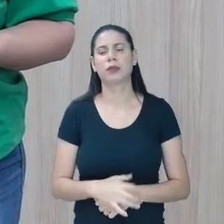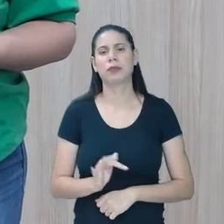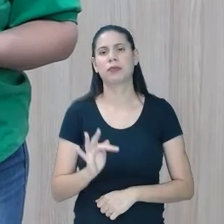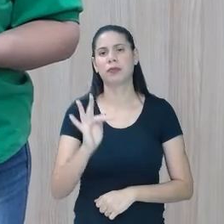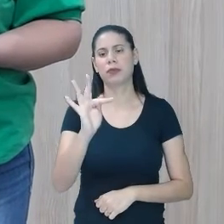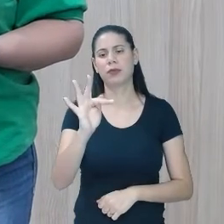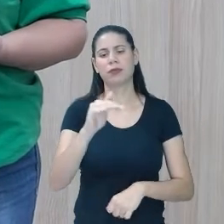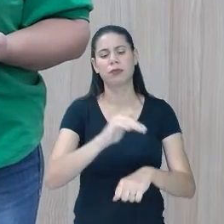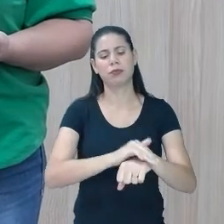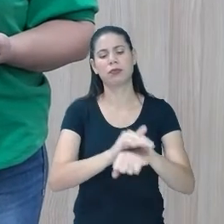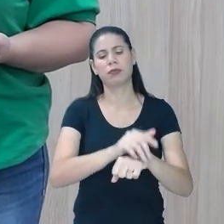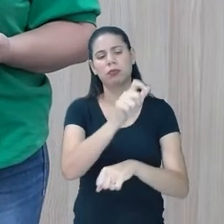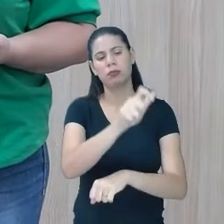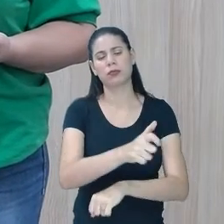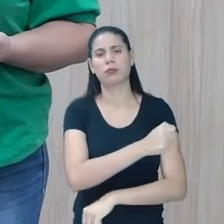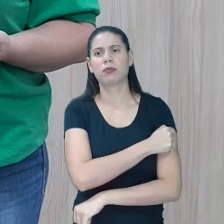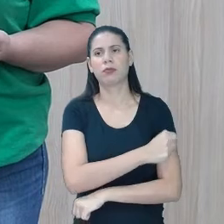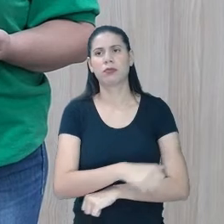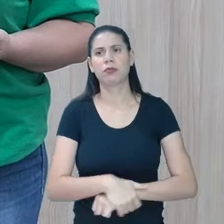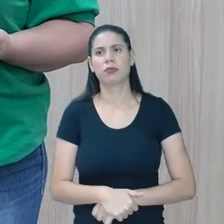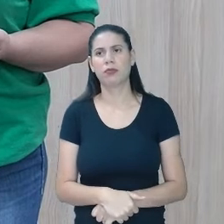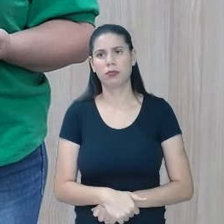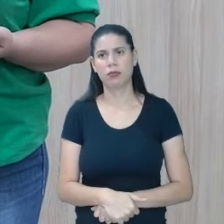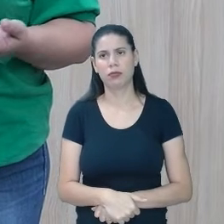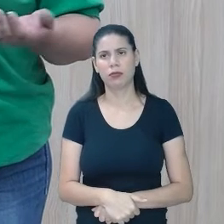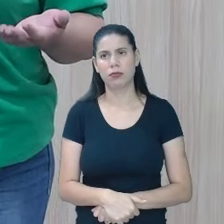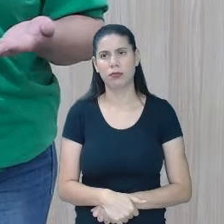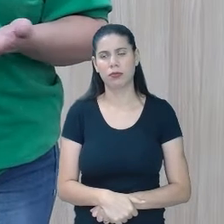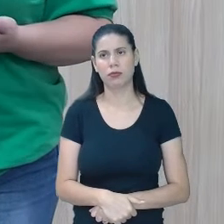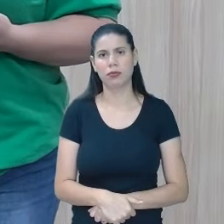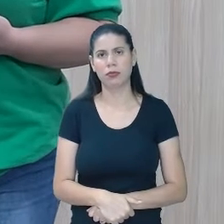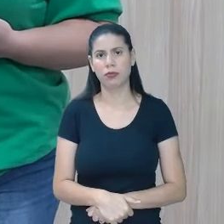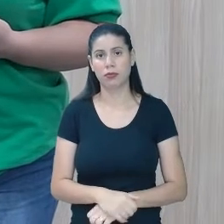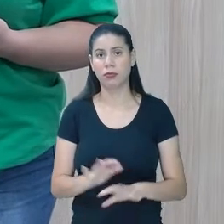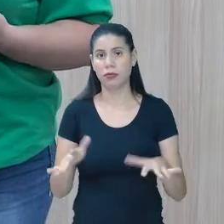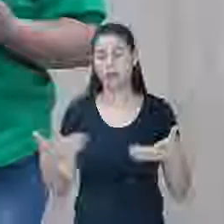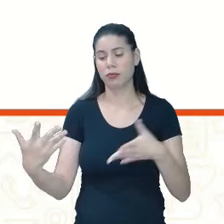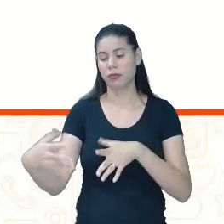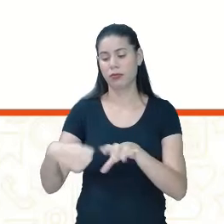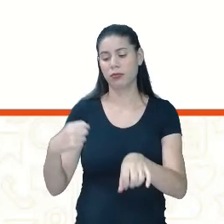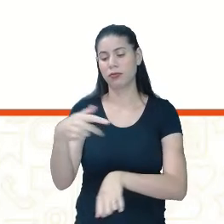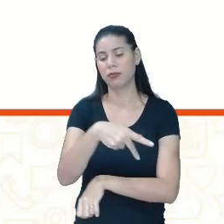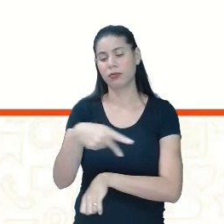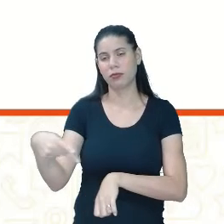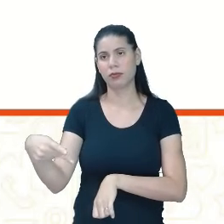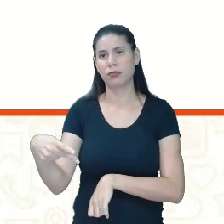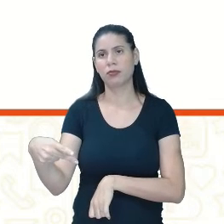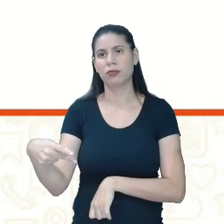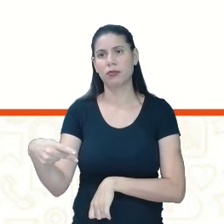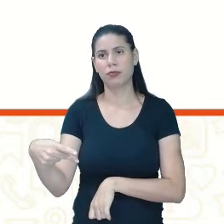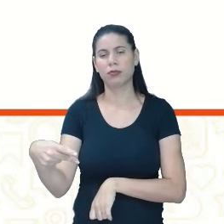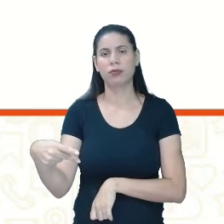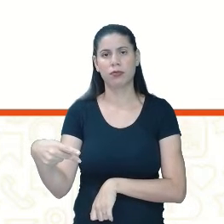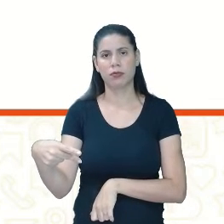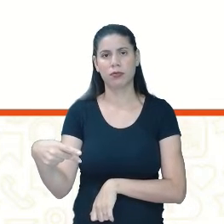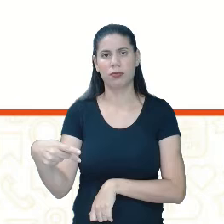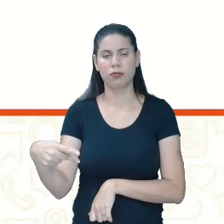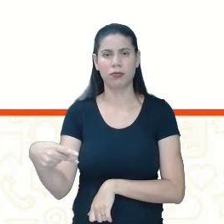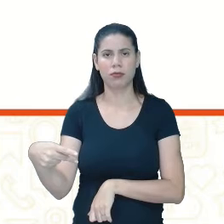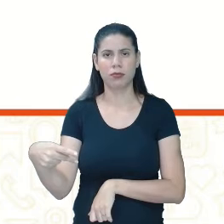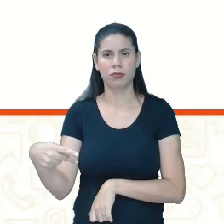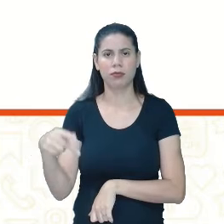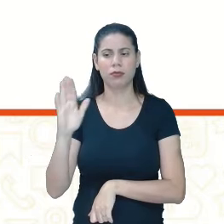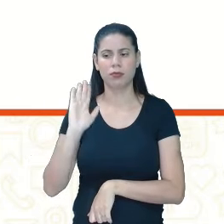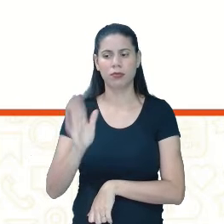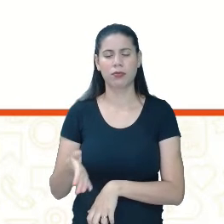futuramente na autonomia desse estudante. Bom, então a formação de professores, a